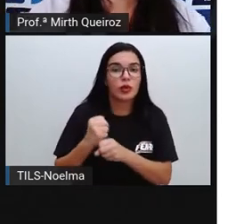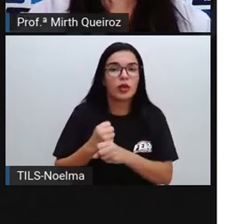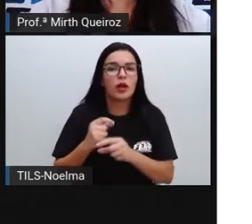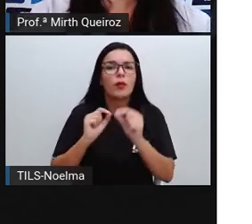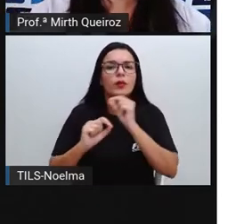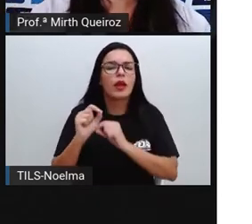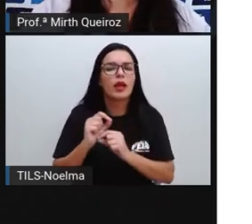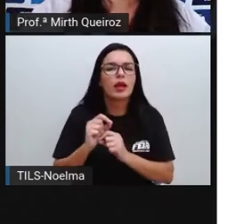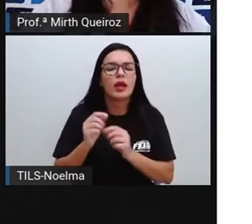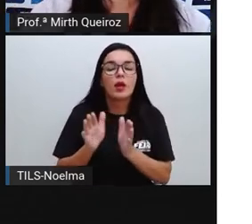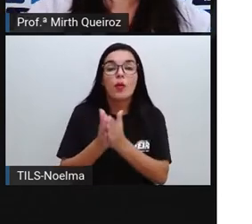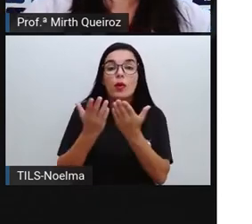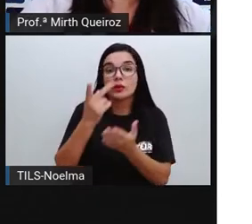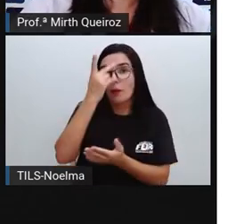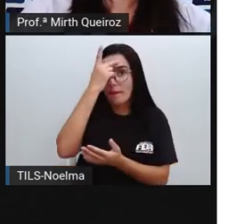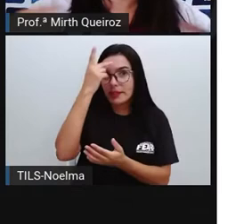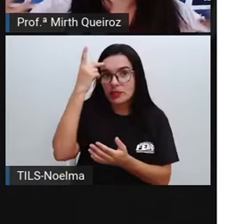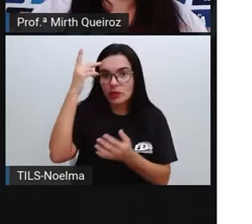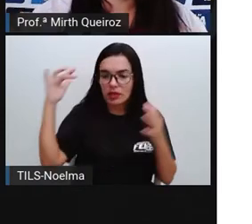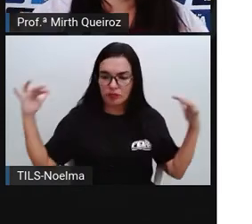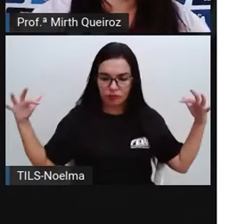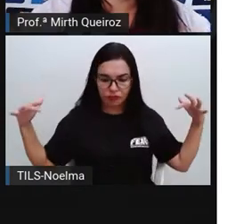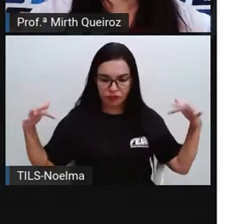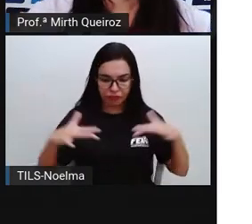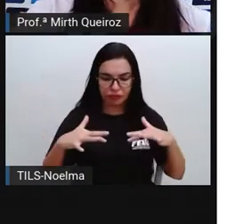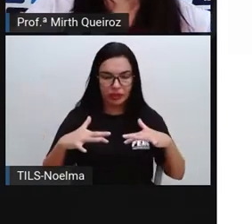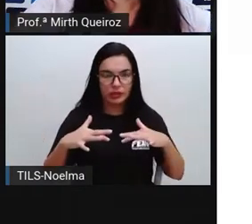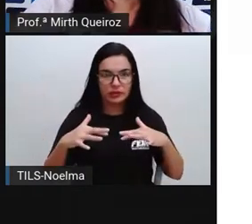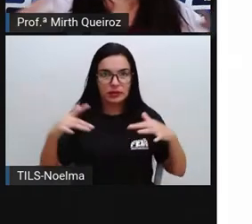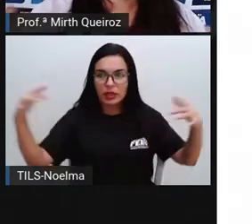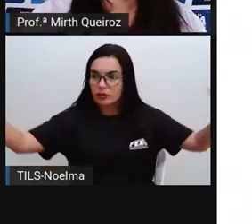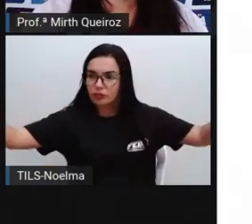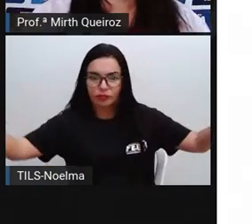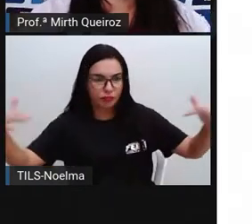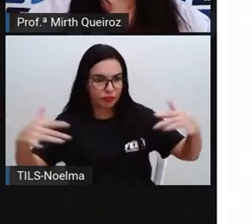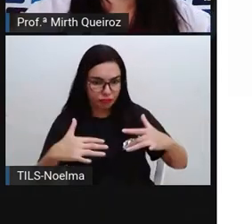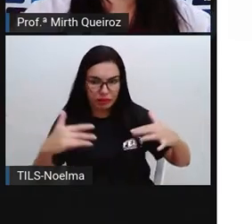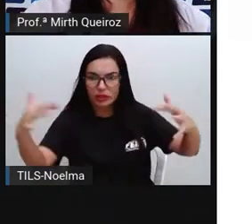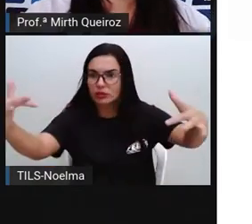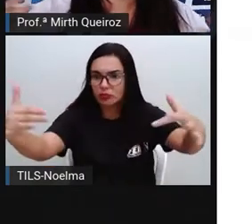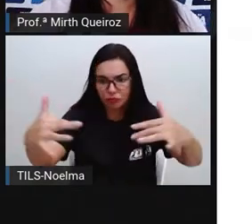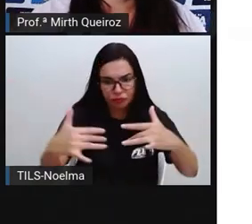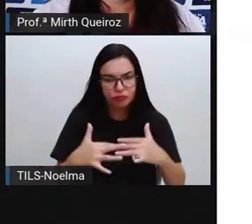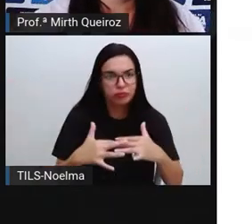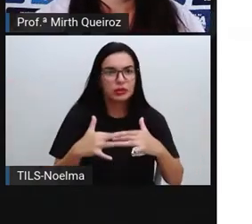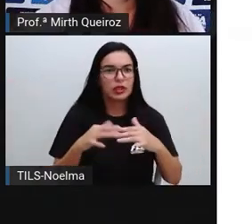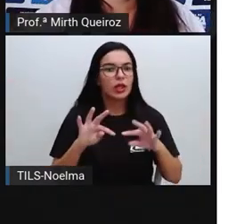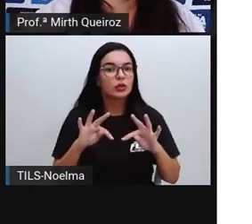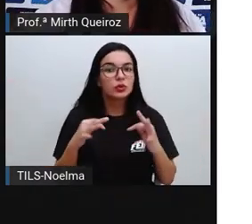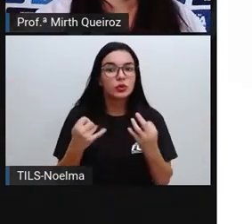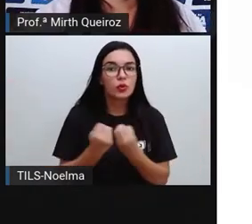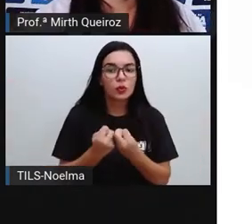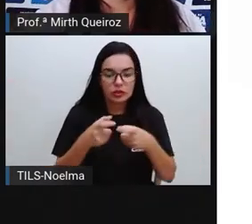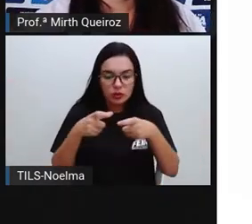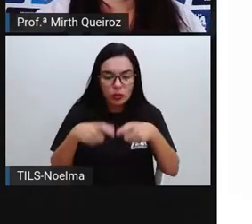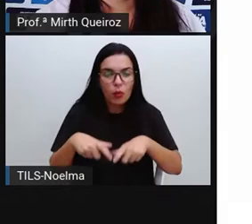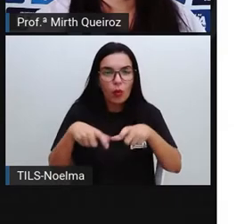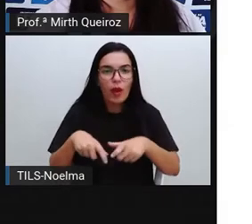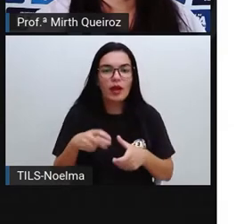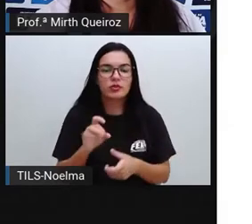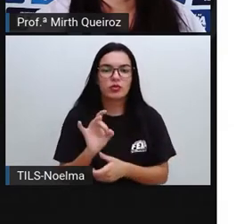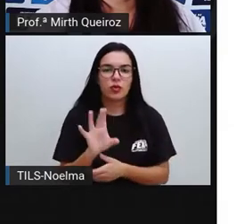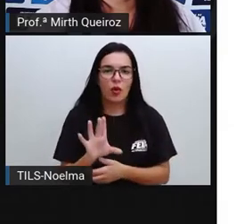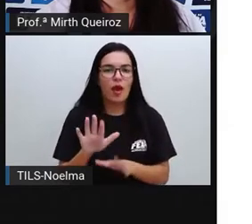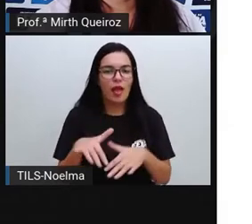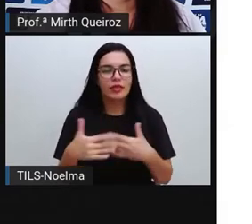concentram dentro de um espaço e ali vai aumentando a massa populacional, né? Vai aumentando aí e aí ocorre o